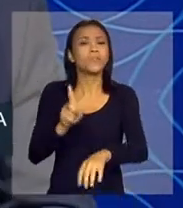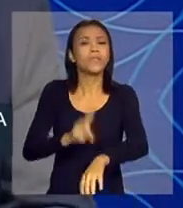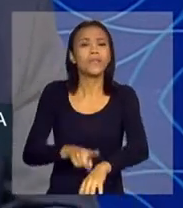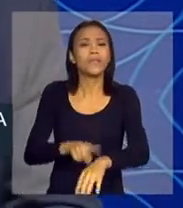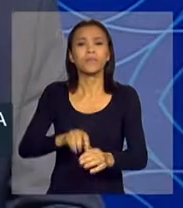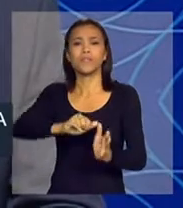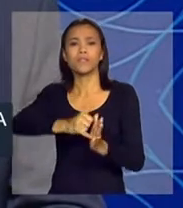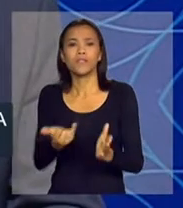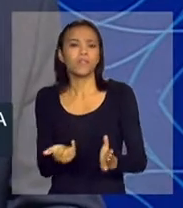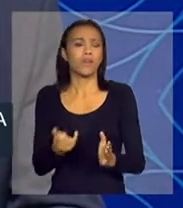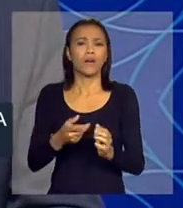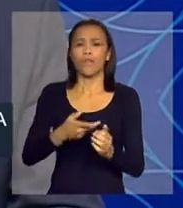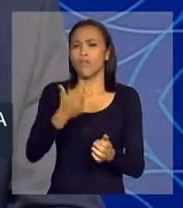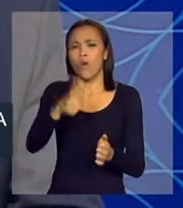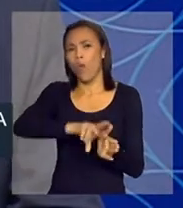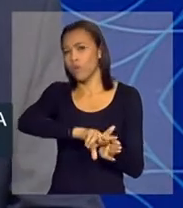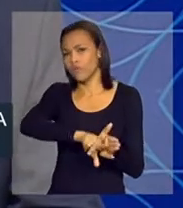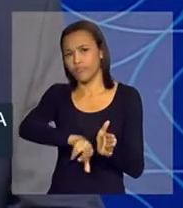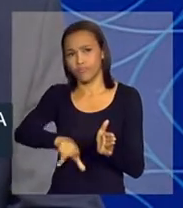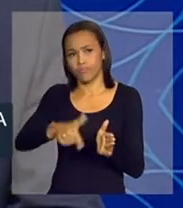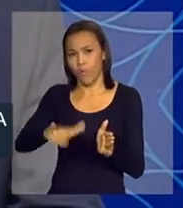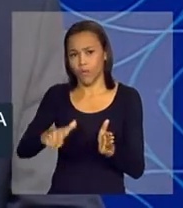etc. Por favor,